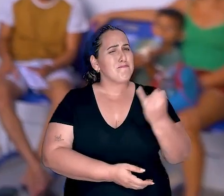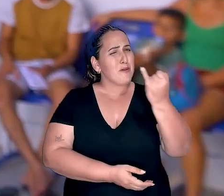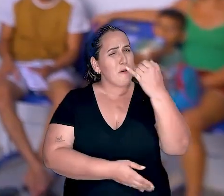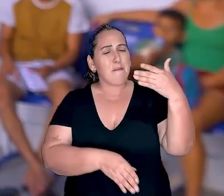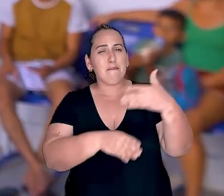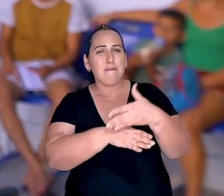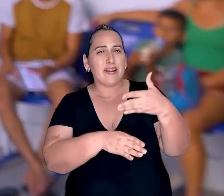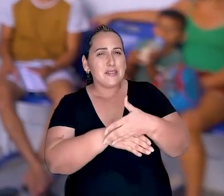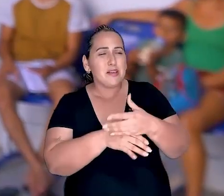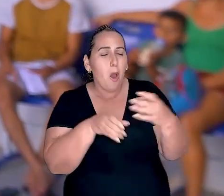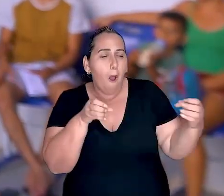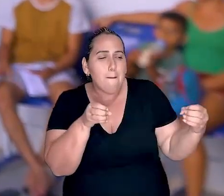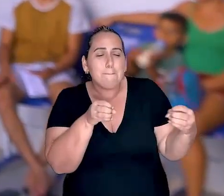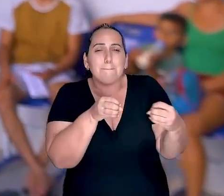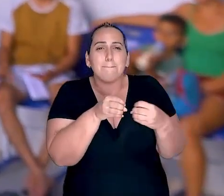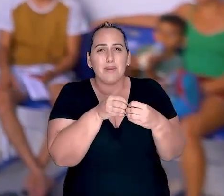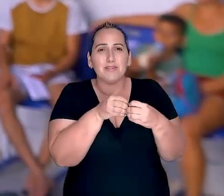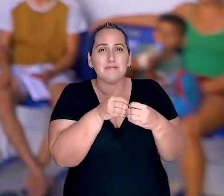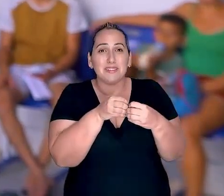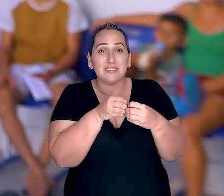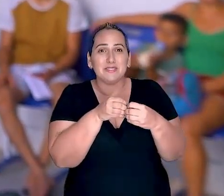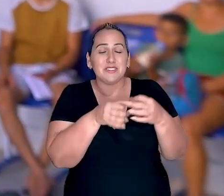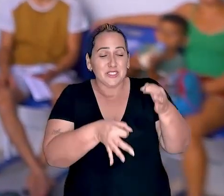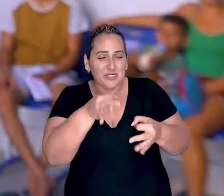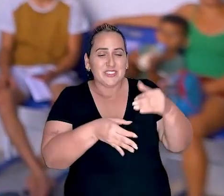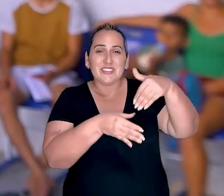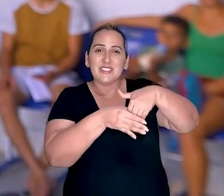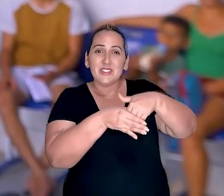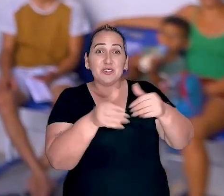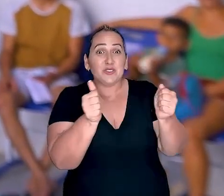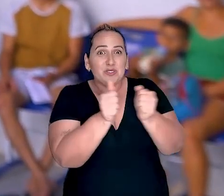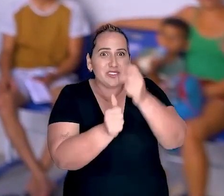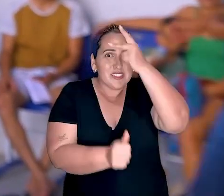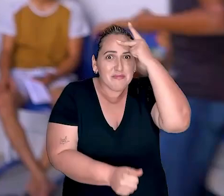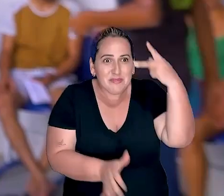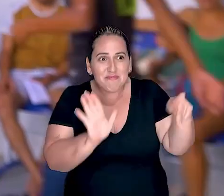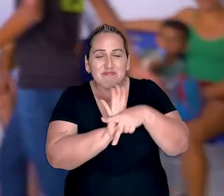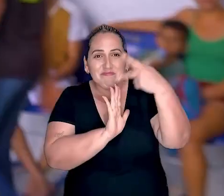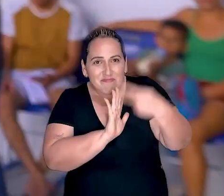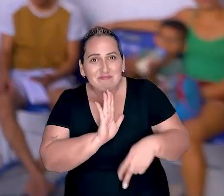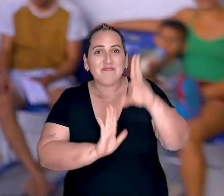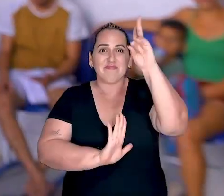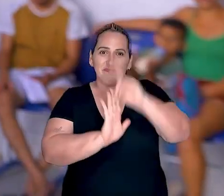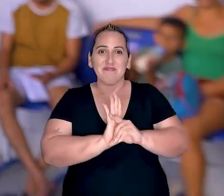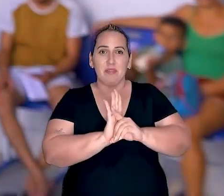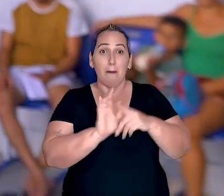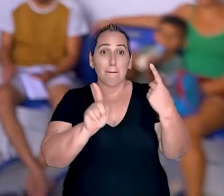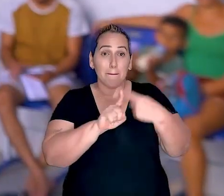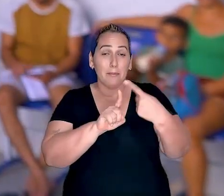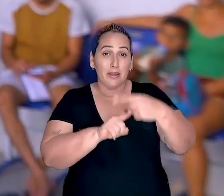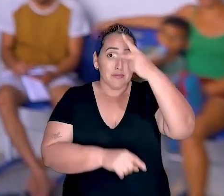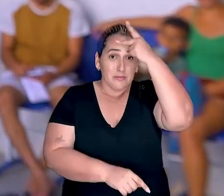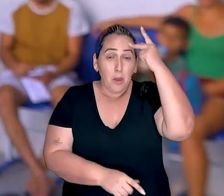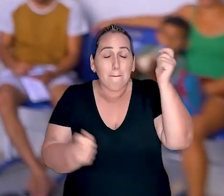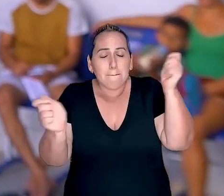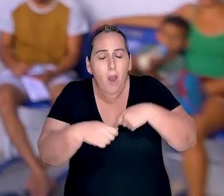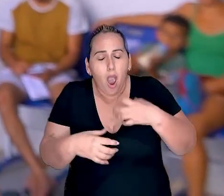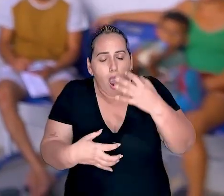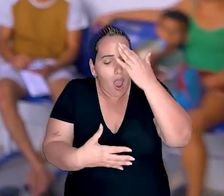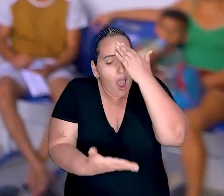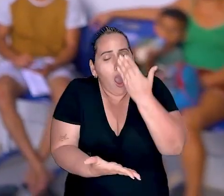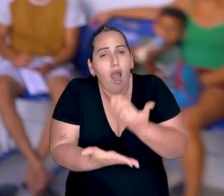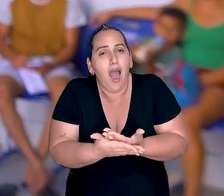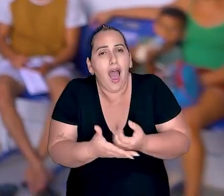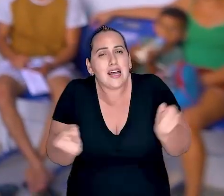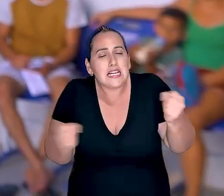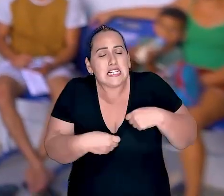importante essa participação, essa aproximação da justiça eleitoral com os eleitores, porque para que os eleitores possam cada vez mais sentir